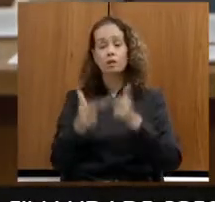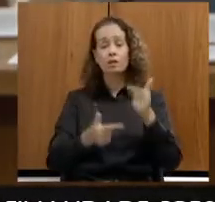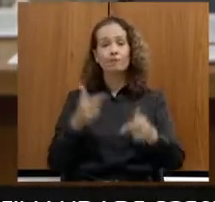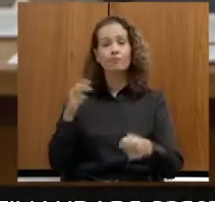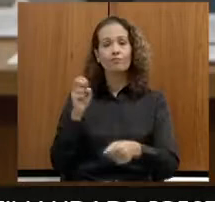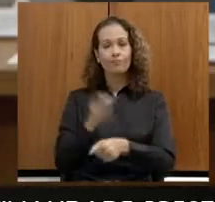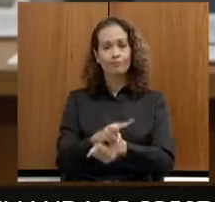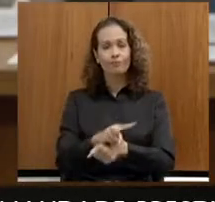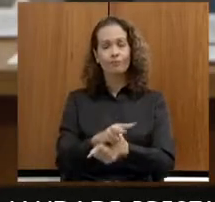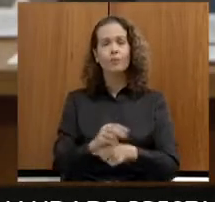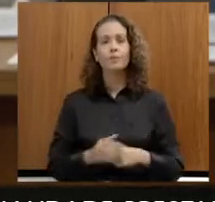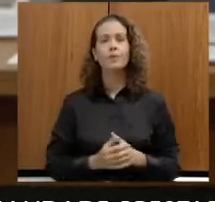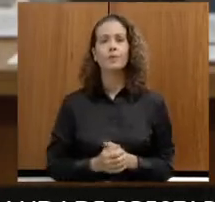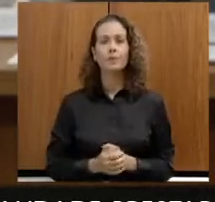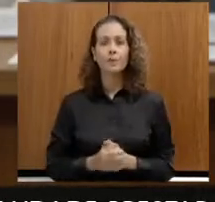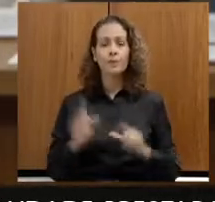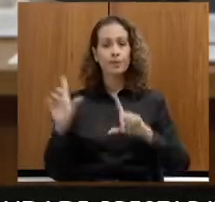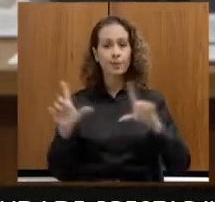Por favor.